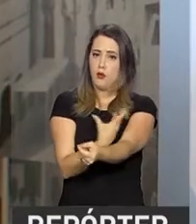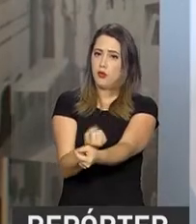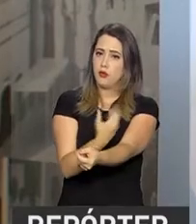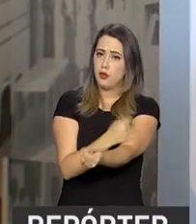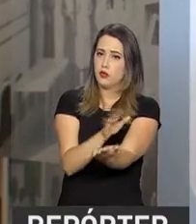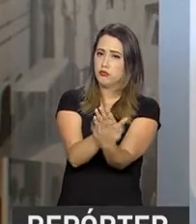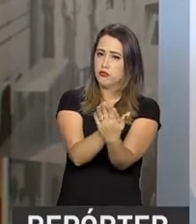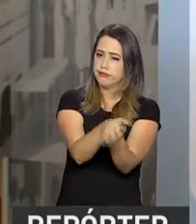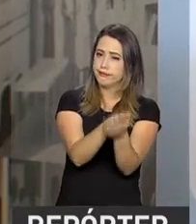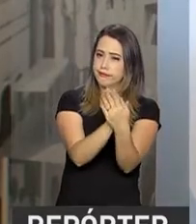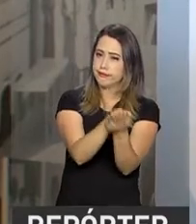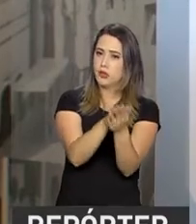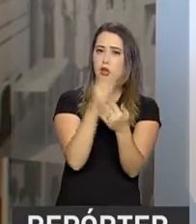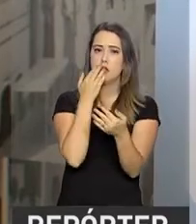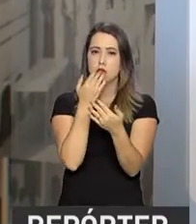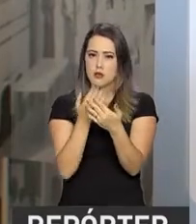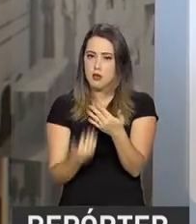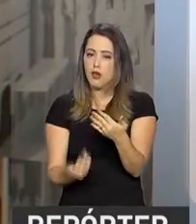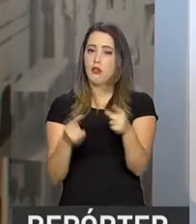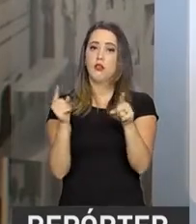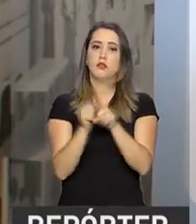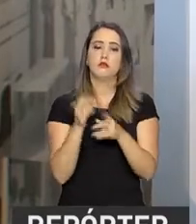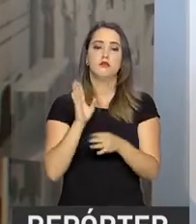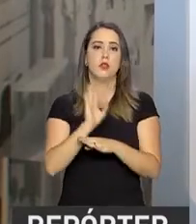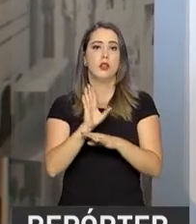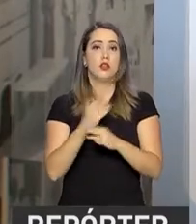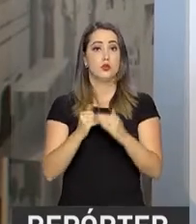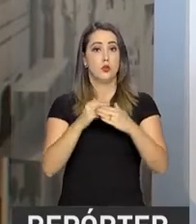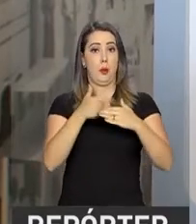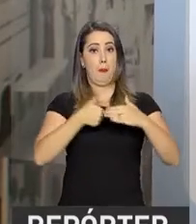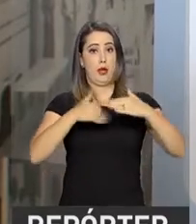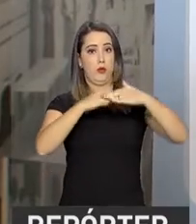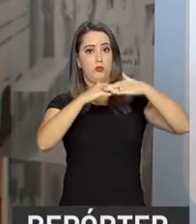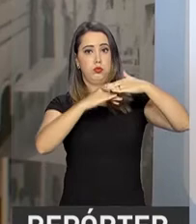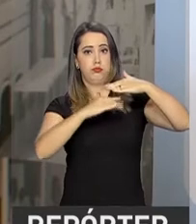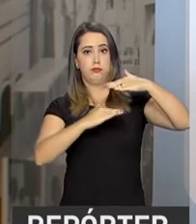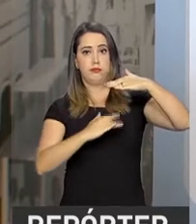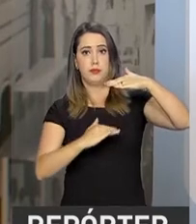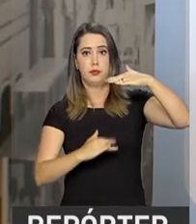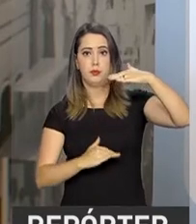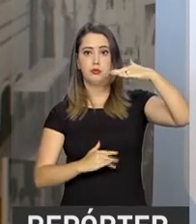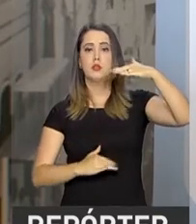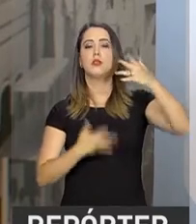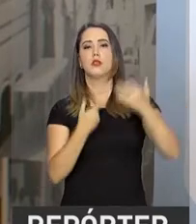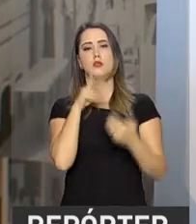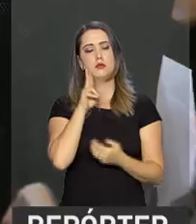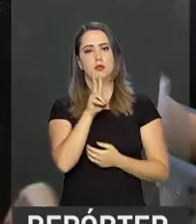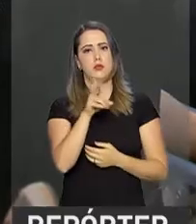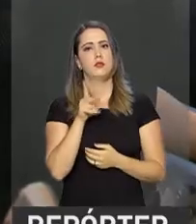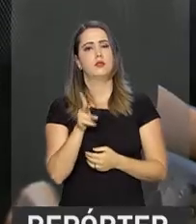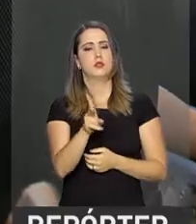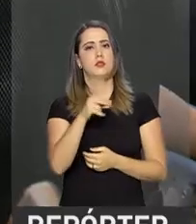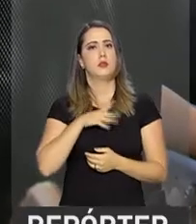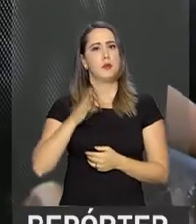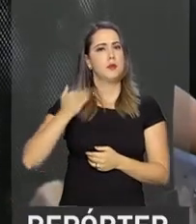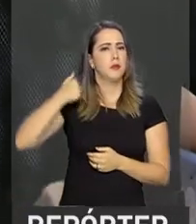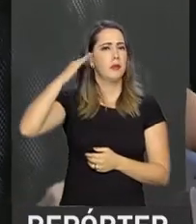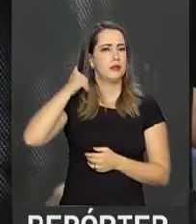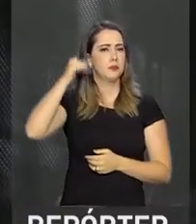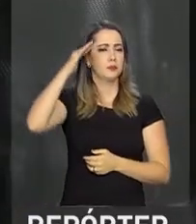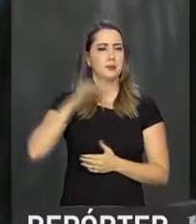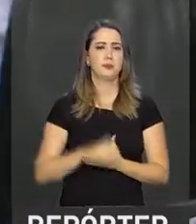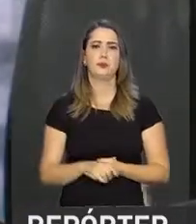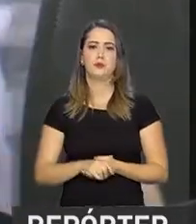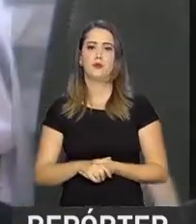os bancos de sangue abastecidos para que a gente possa fazer frente às necessidades do dia a dia. Cada doação pode salvar